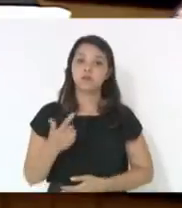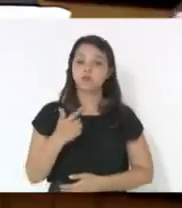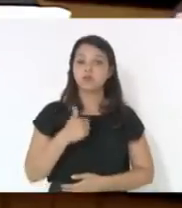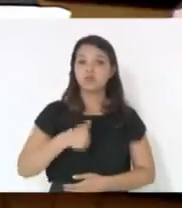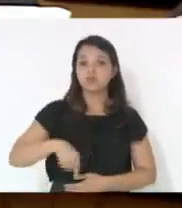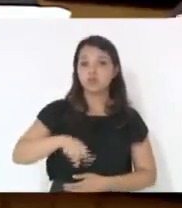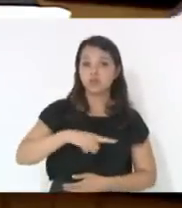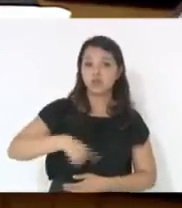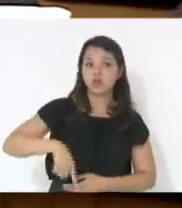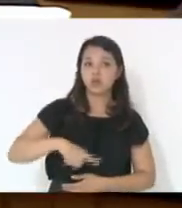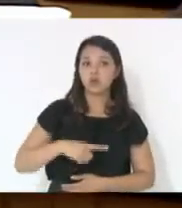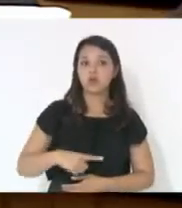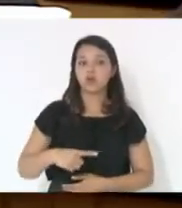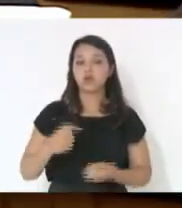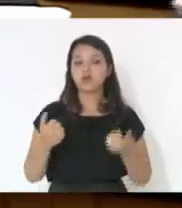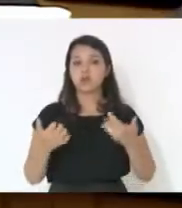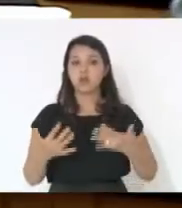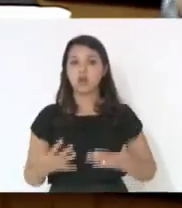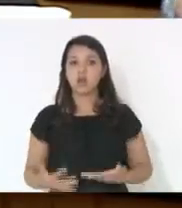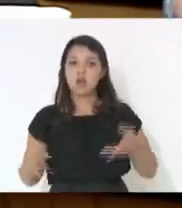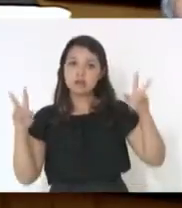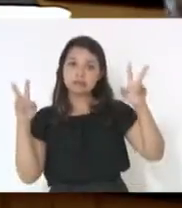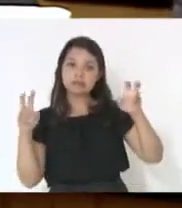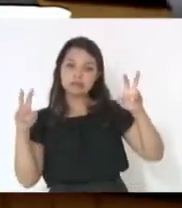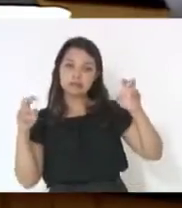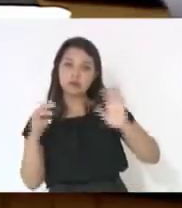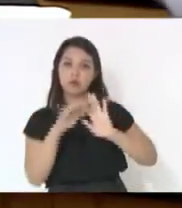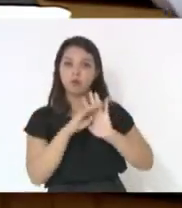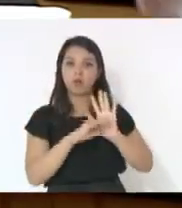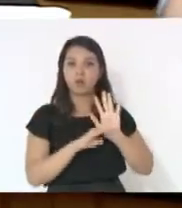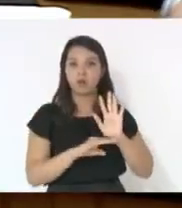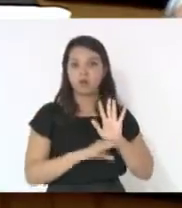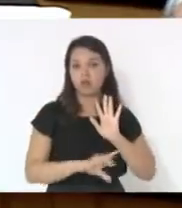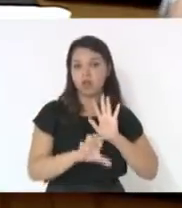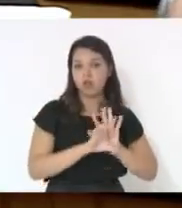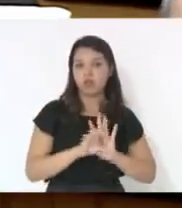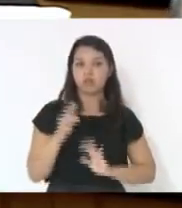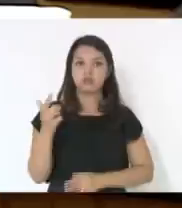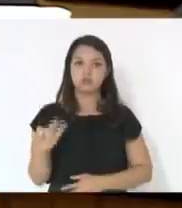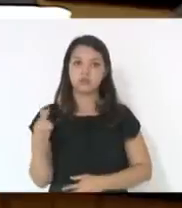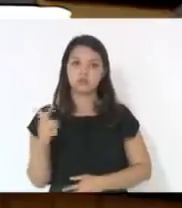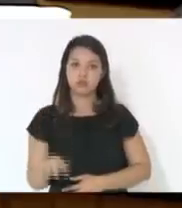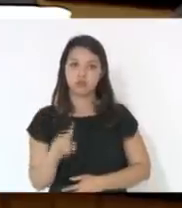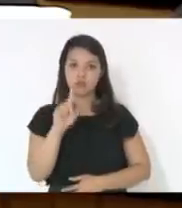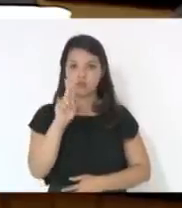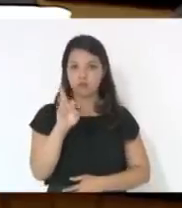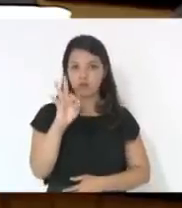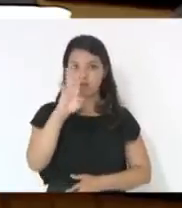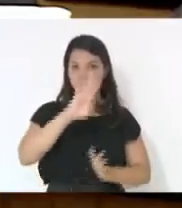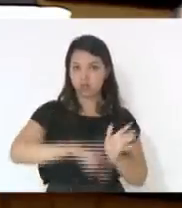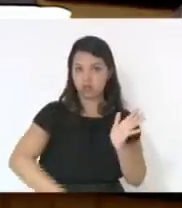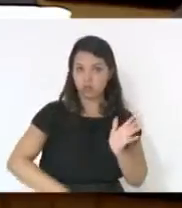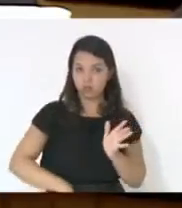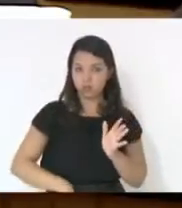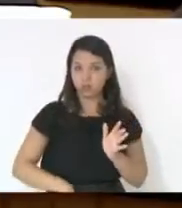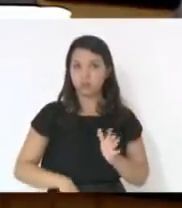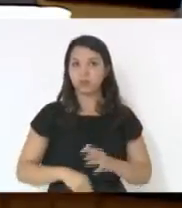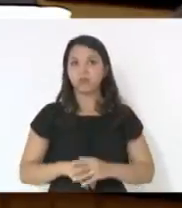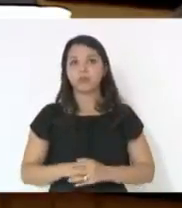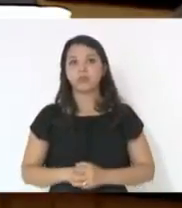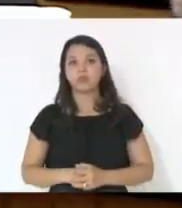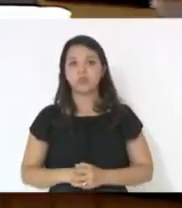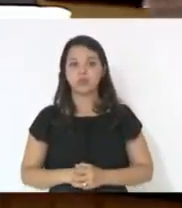nós alegarmos alguma questão de ordem legal para não derrubarmos esse veto. Acredito, inclusive, que